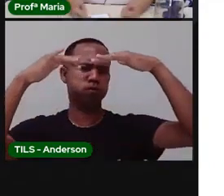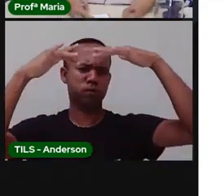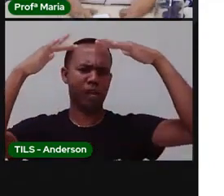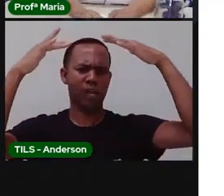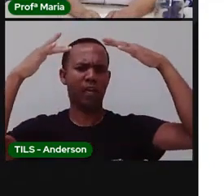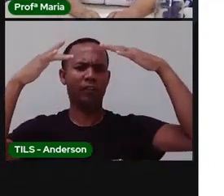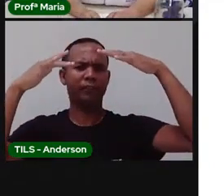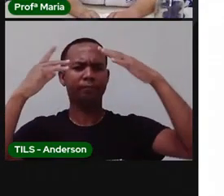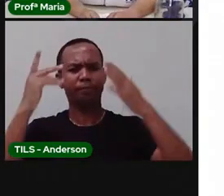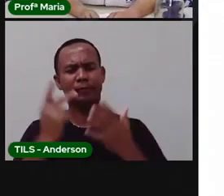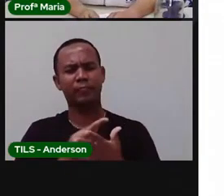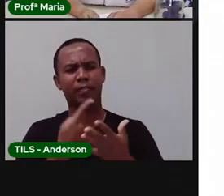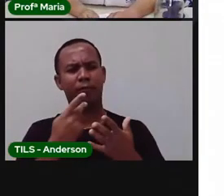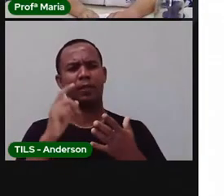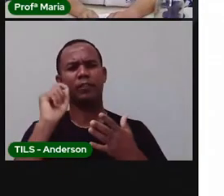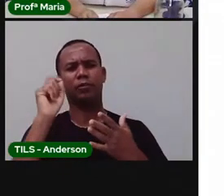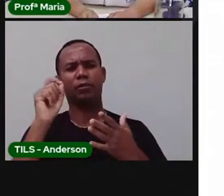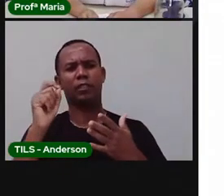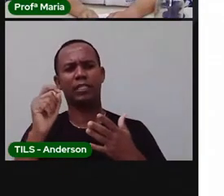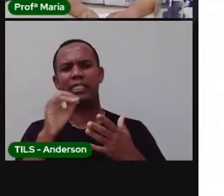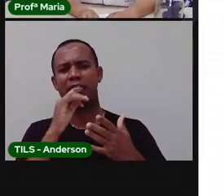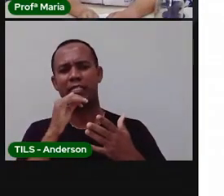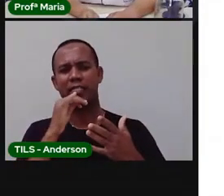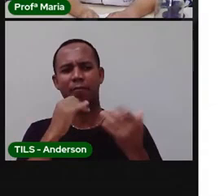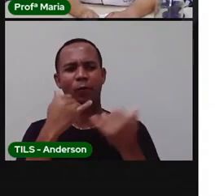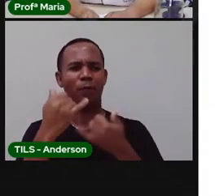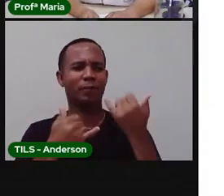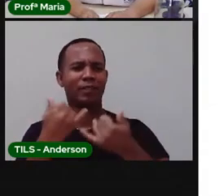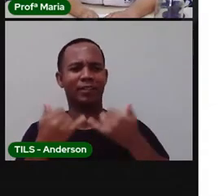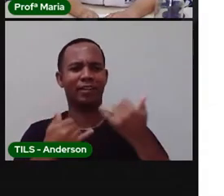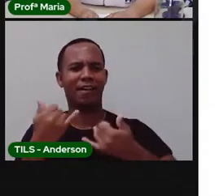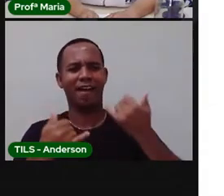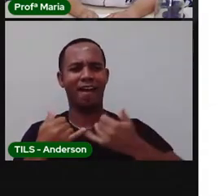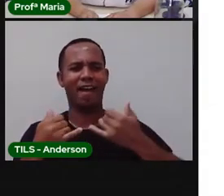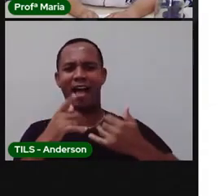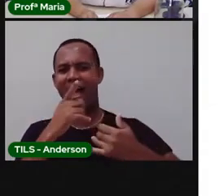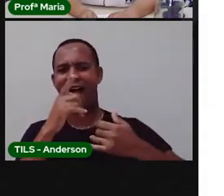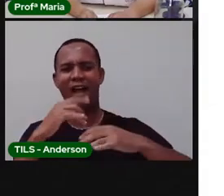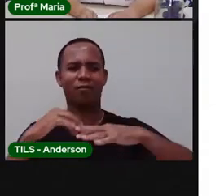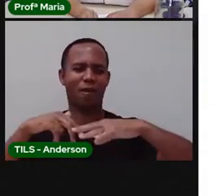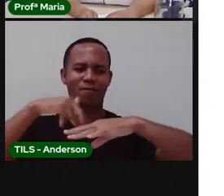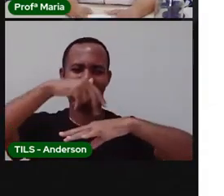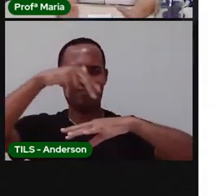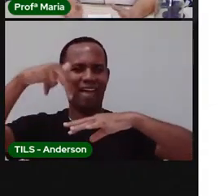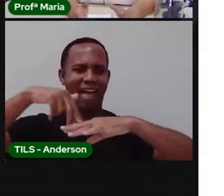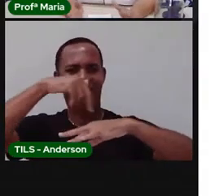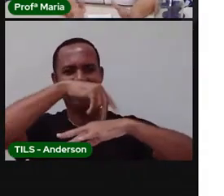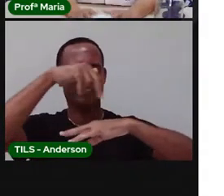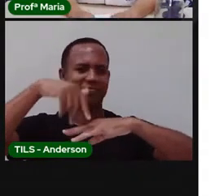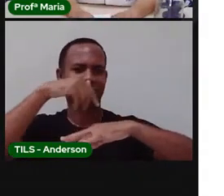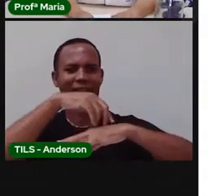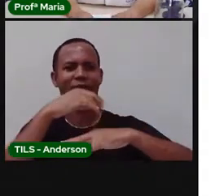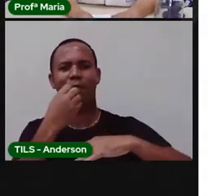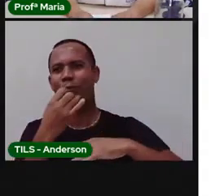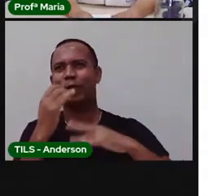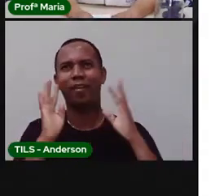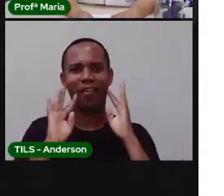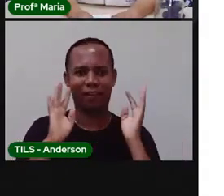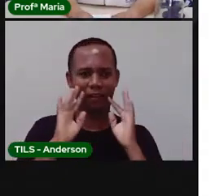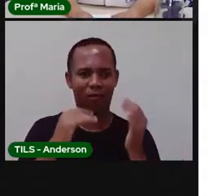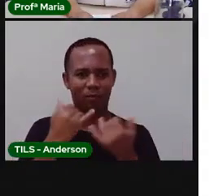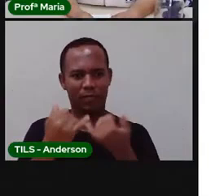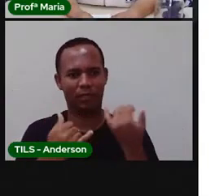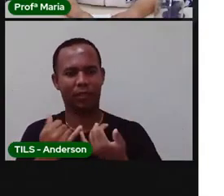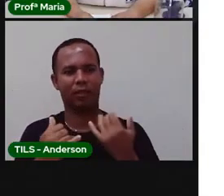subindo, subindo. E às vezes a gente se empolga, quer brincar na chuva e vai brincar naquela água que acumulou na frente da casa da gente.